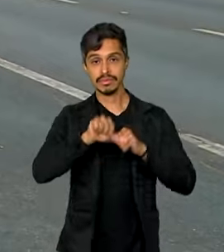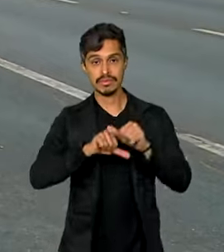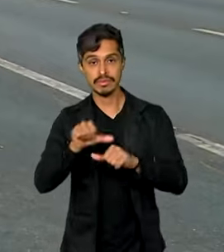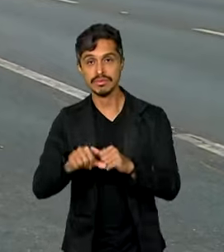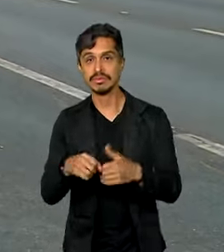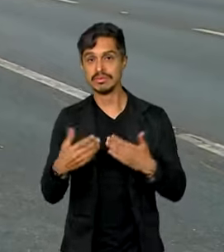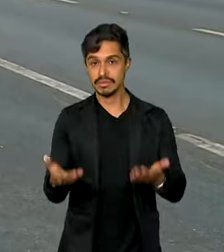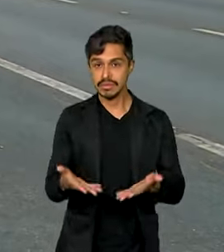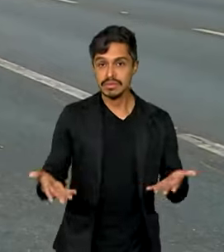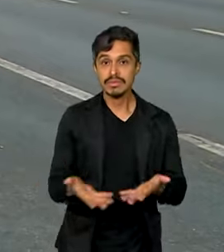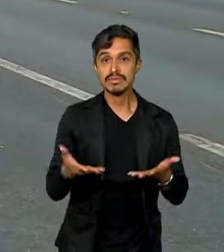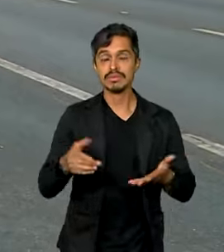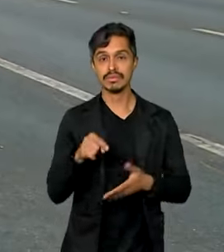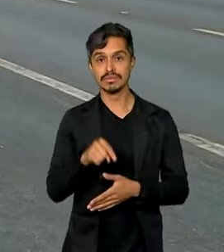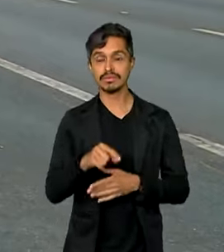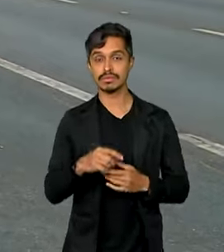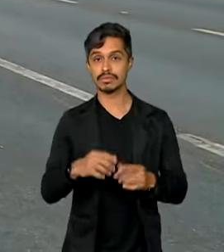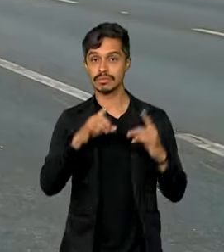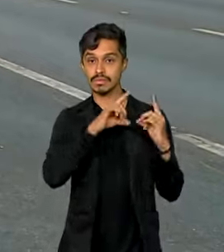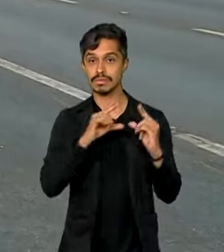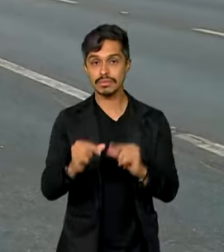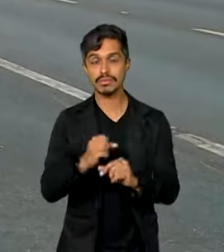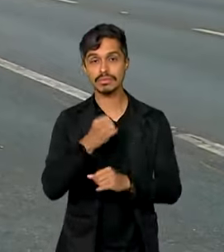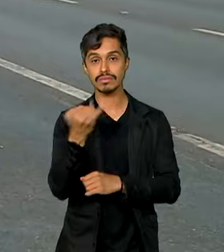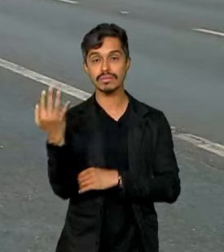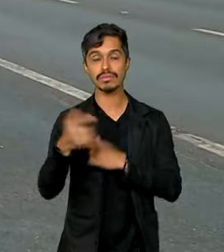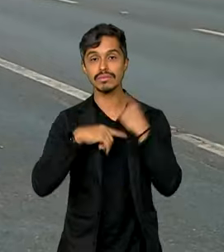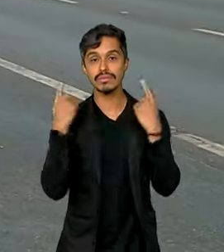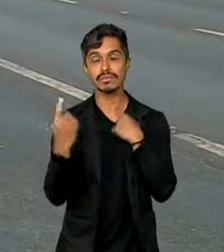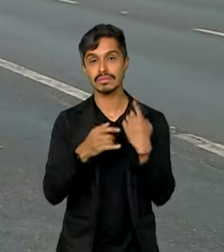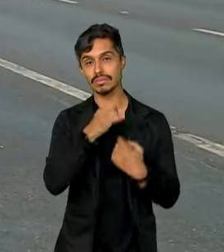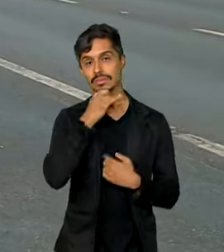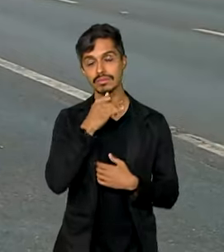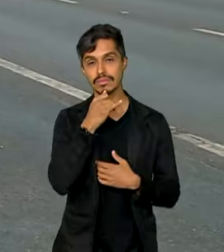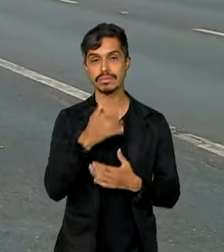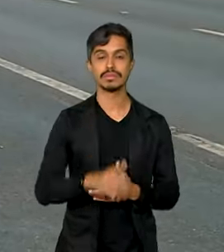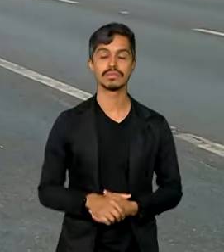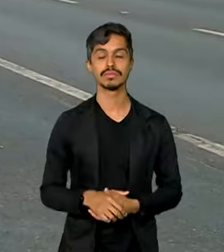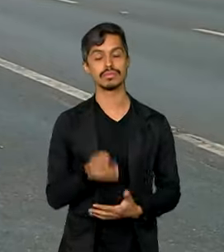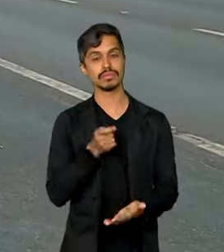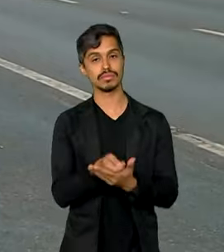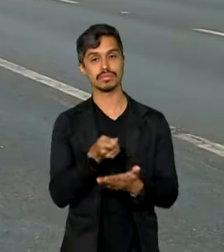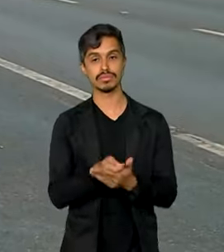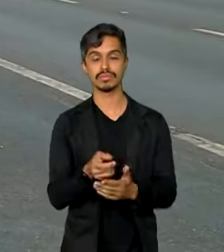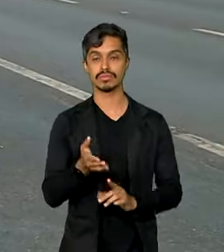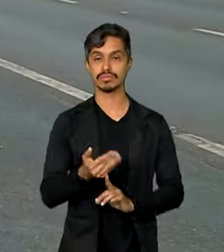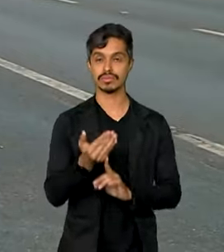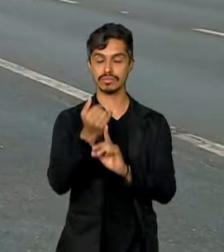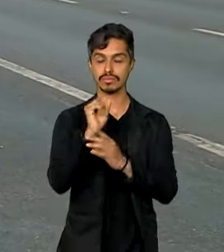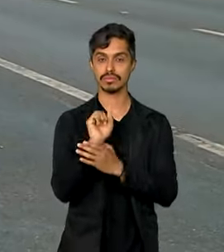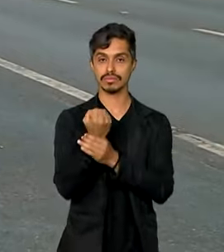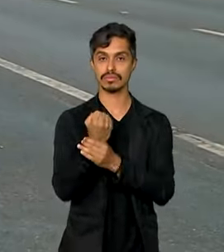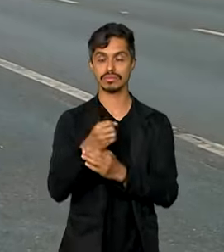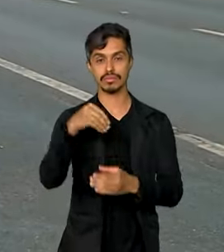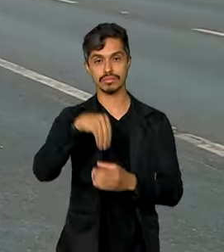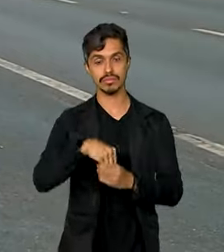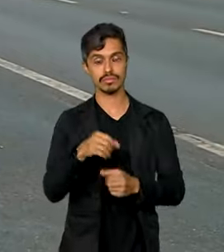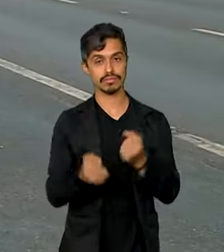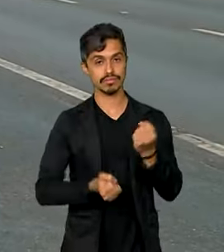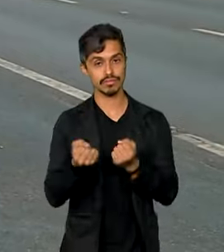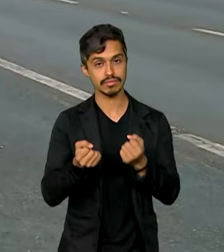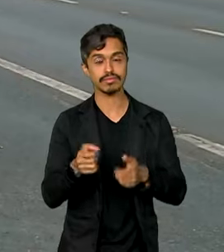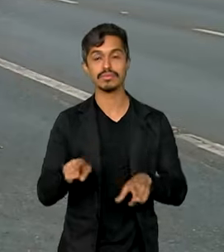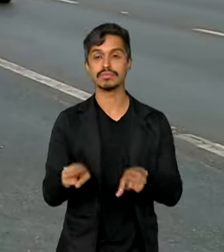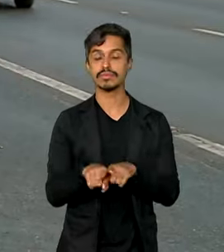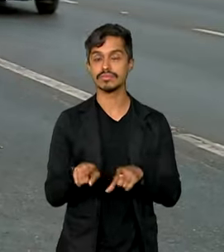que contribuíram para a redução de mortes, entre elas, a exigência de tecnologia de segurança nos veículos e a